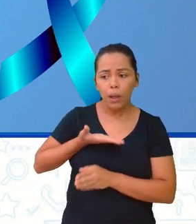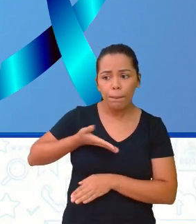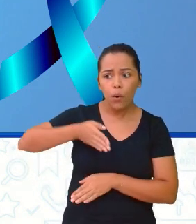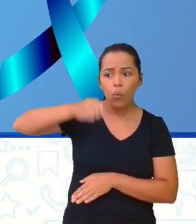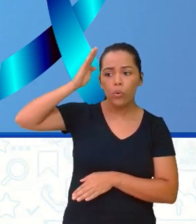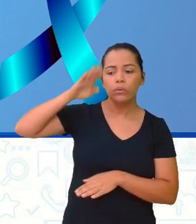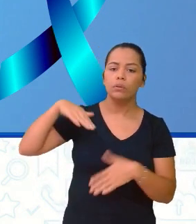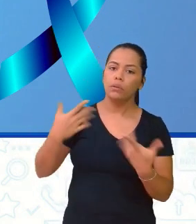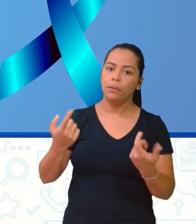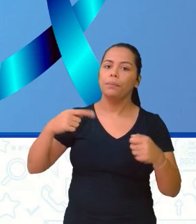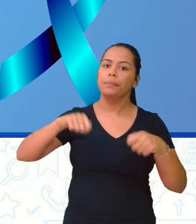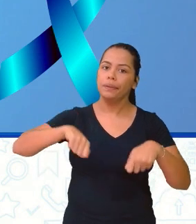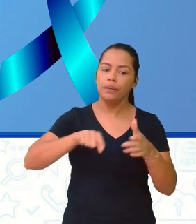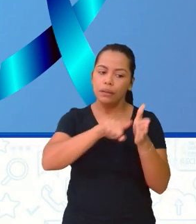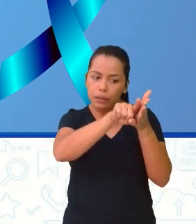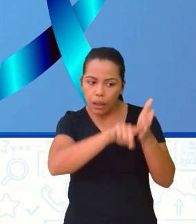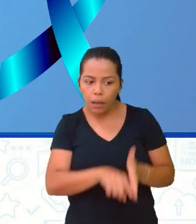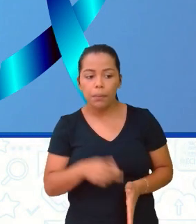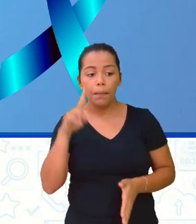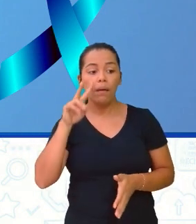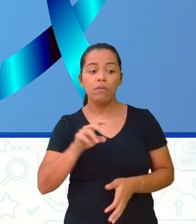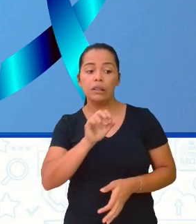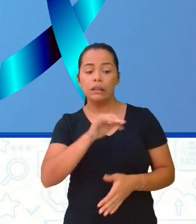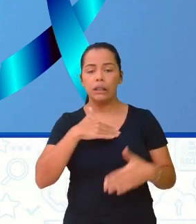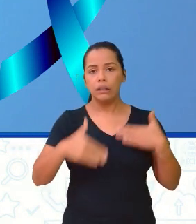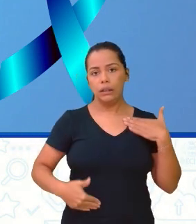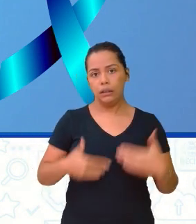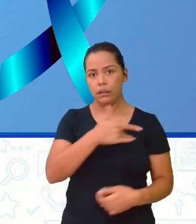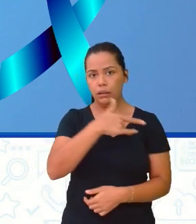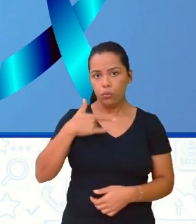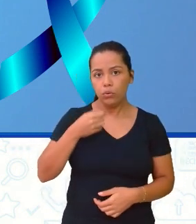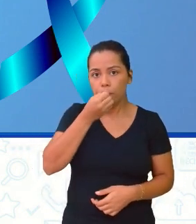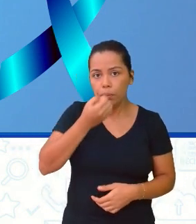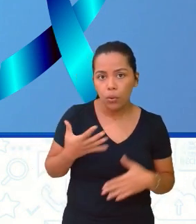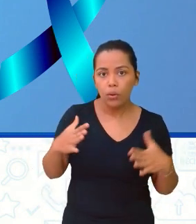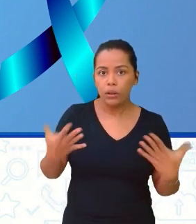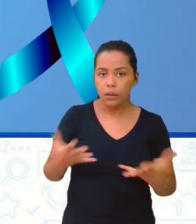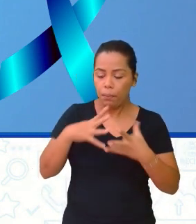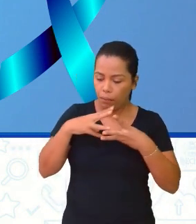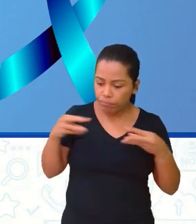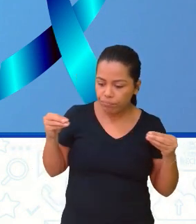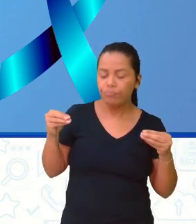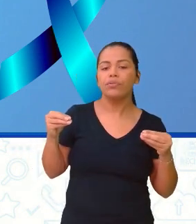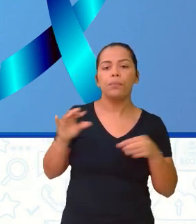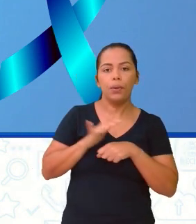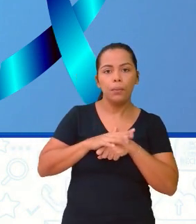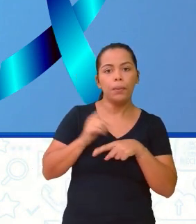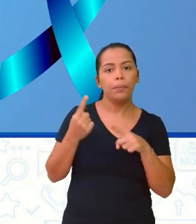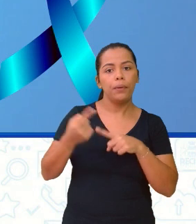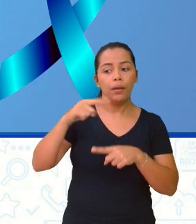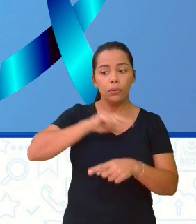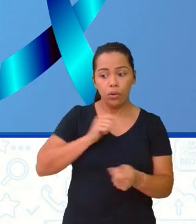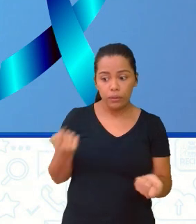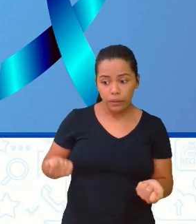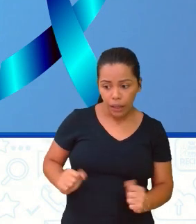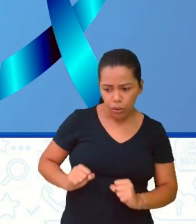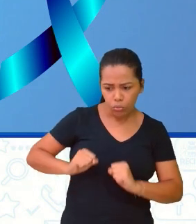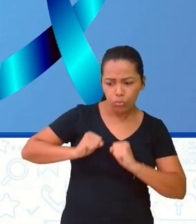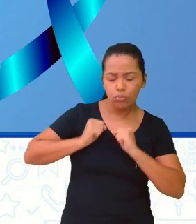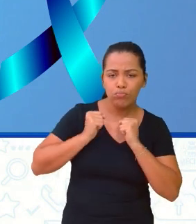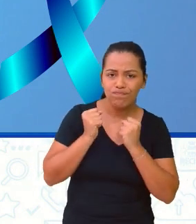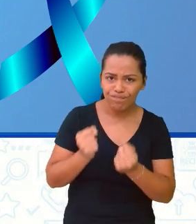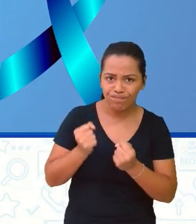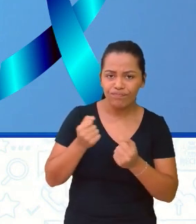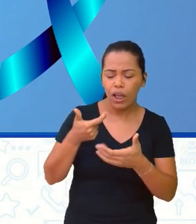e melhorar os hábitos, tentar sanar esse problema. Porque a grande luta deste ano